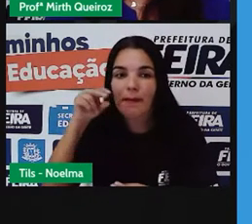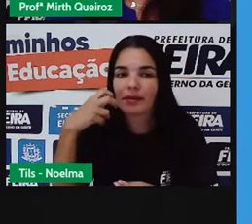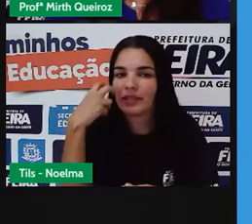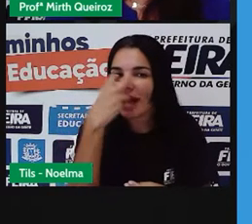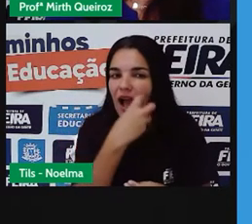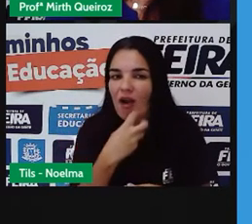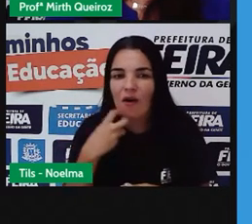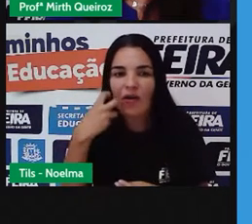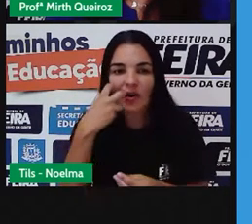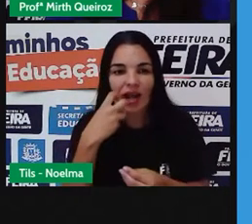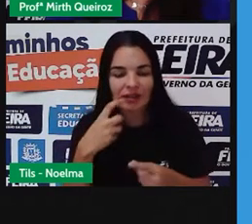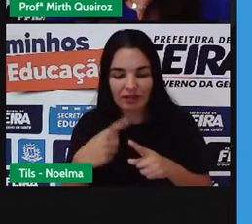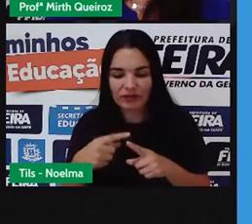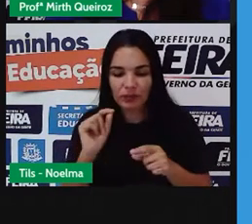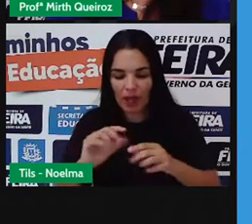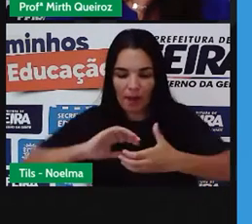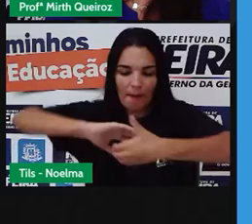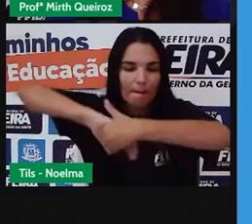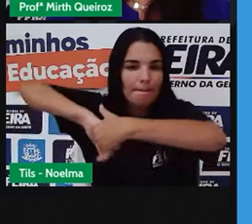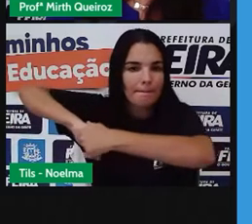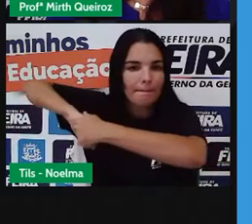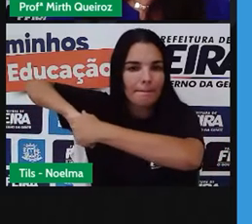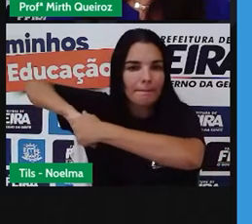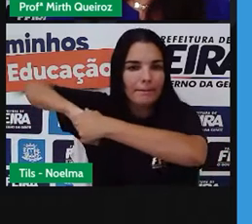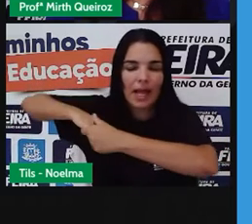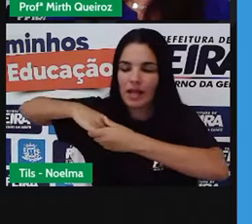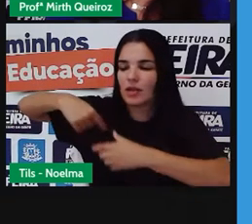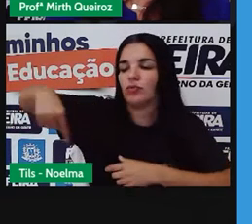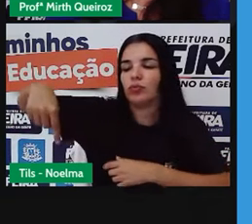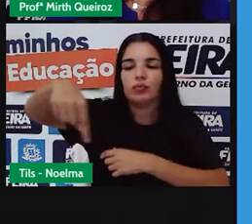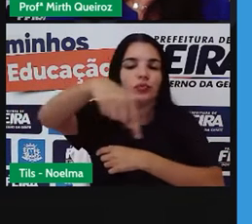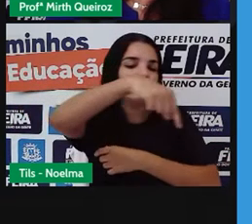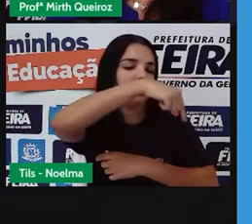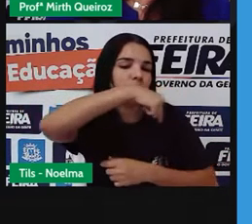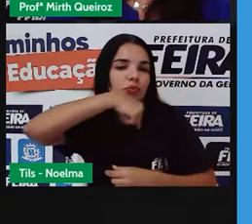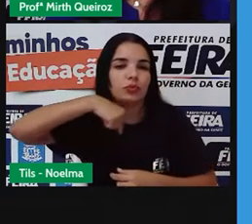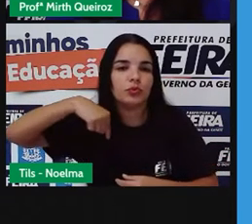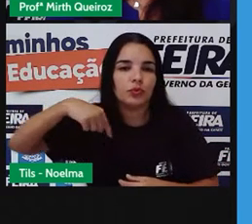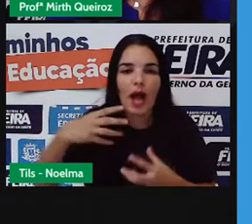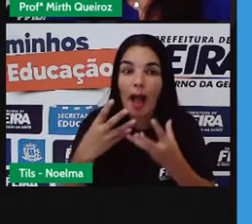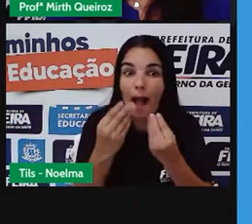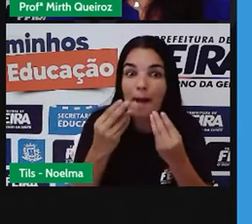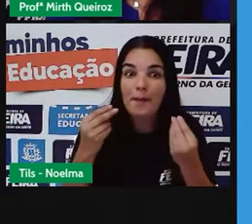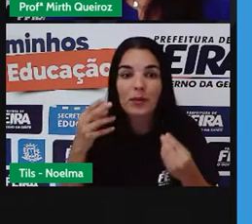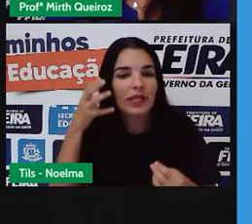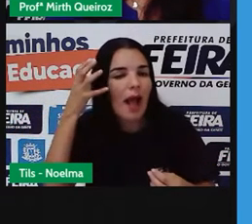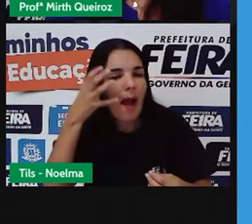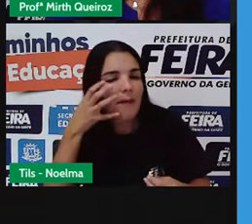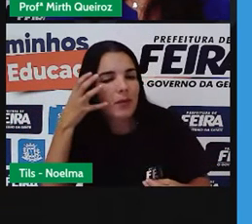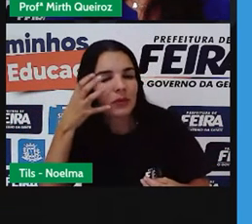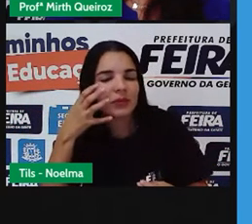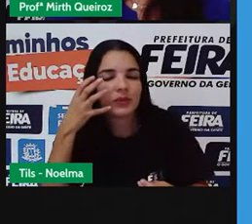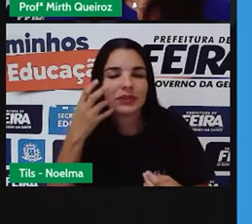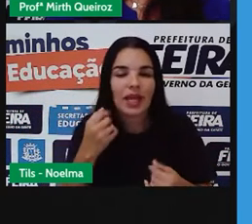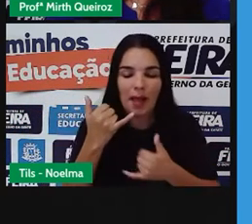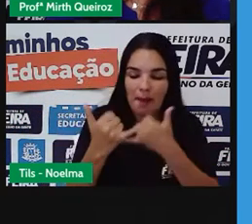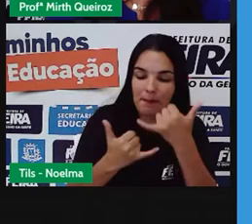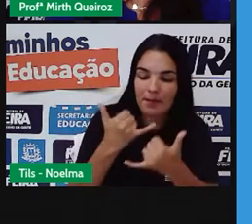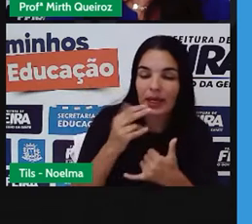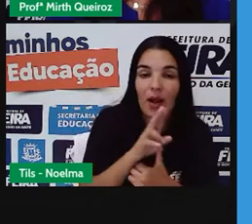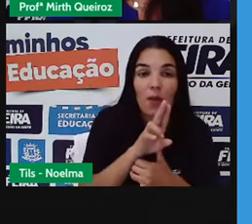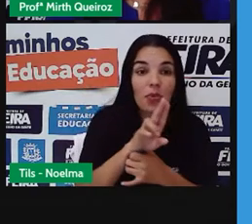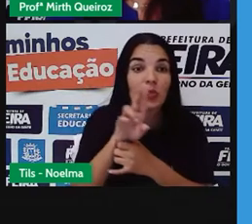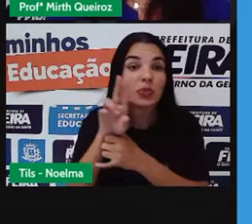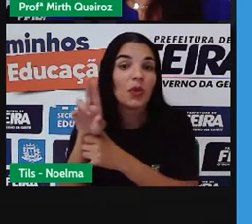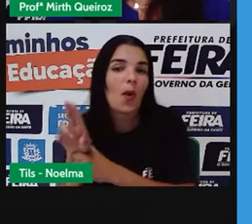crianças dão as mãos, cantam juntas diversas músicas que normalmente brincam com os nomes de